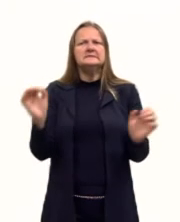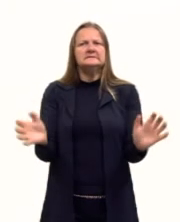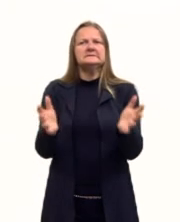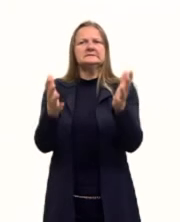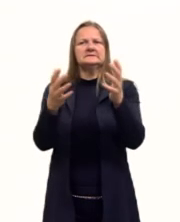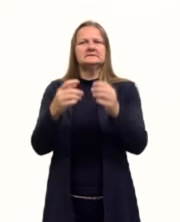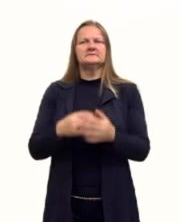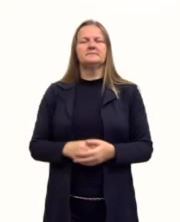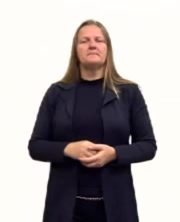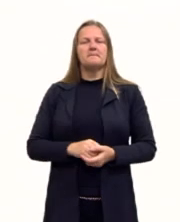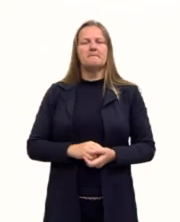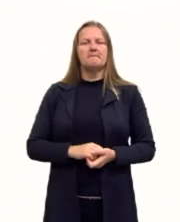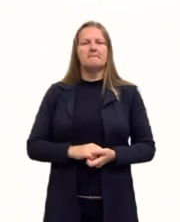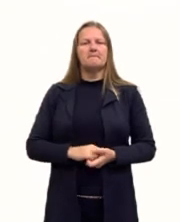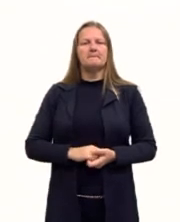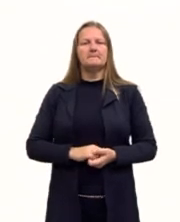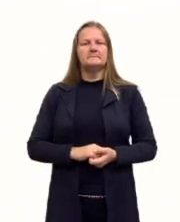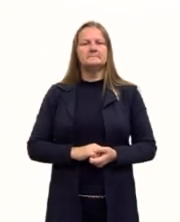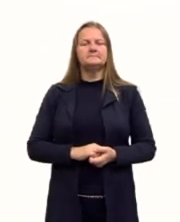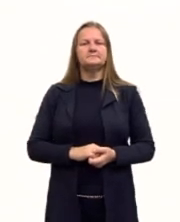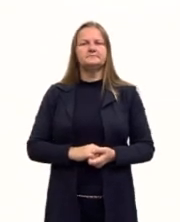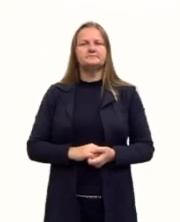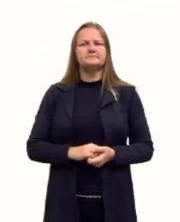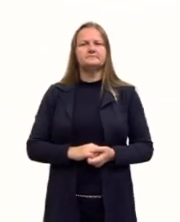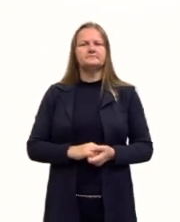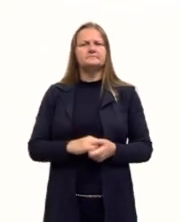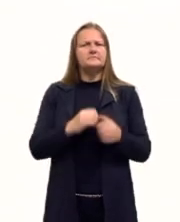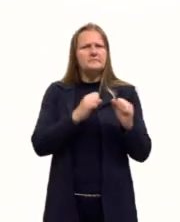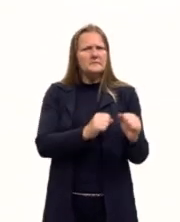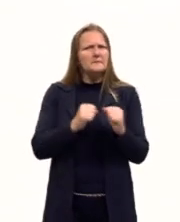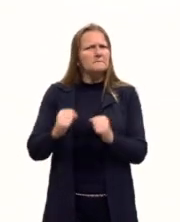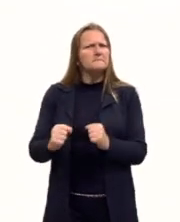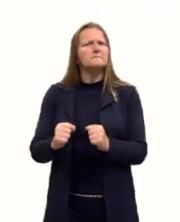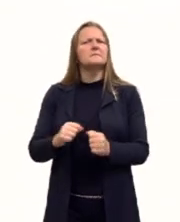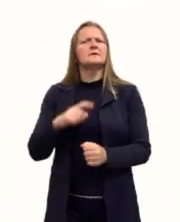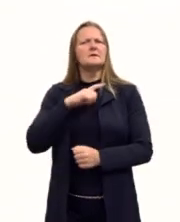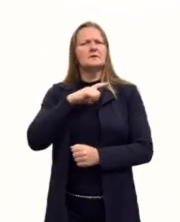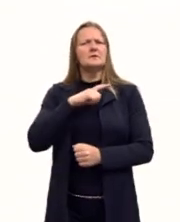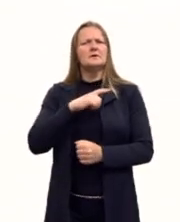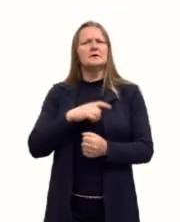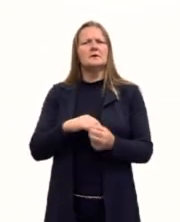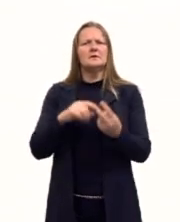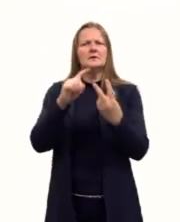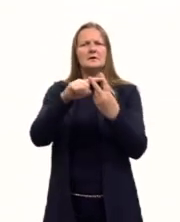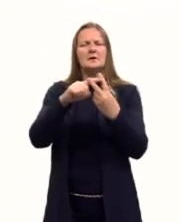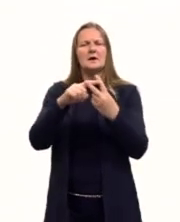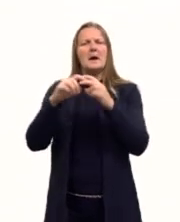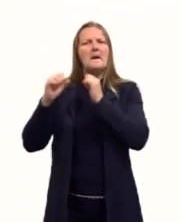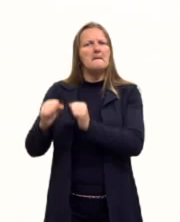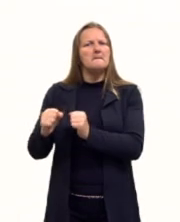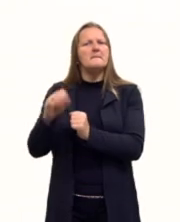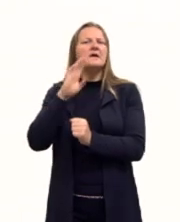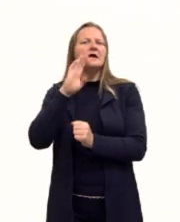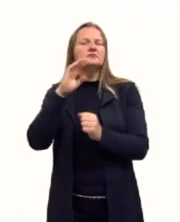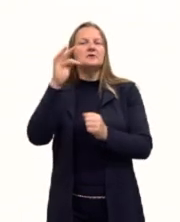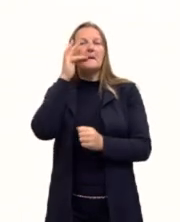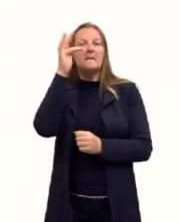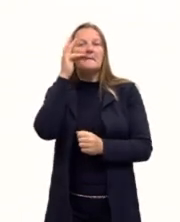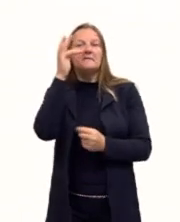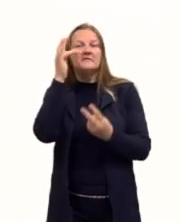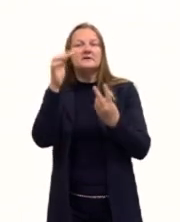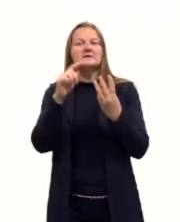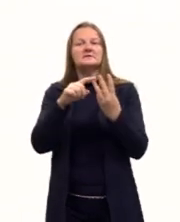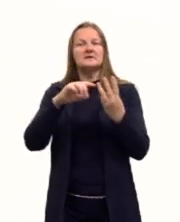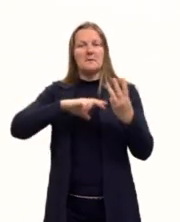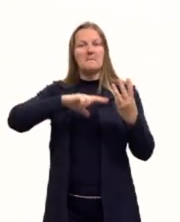esse novo movimento imperialista, colonialista, europeu, foram a Bélgica, a França e